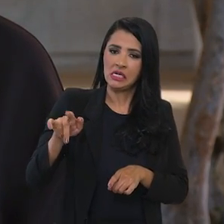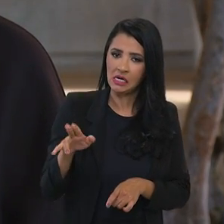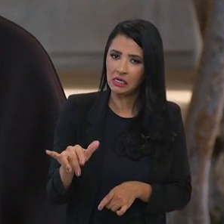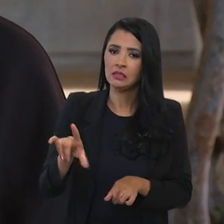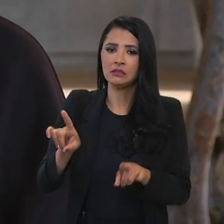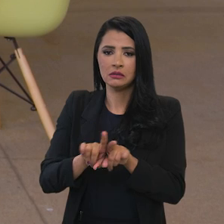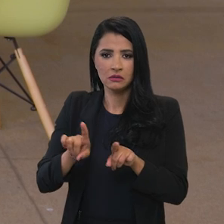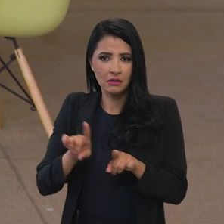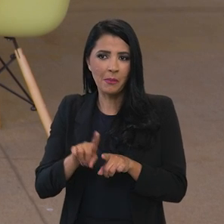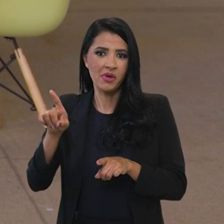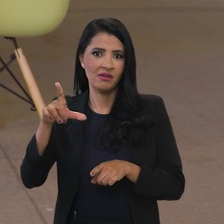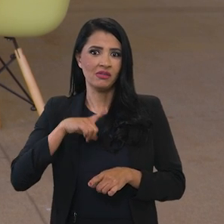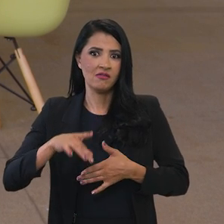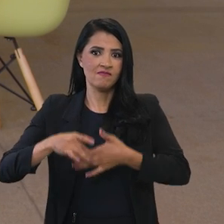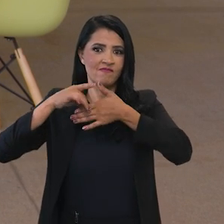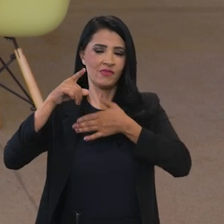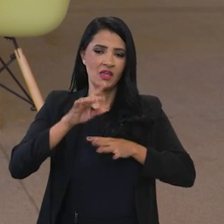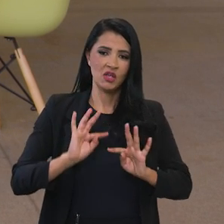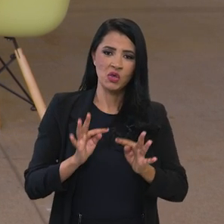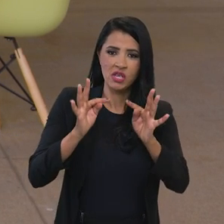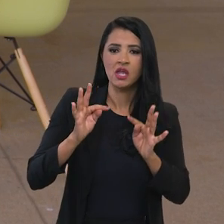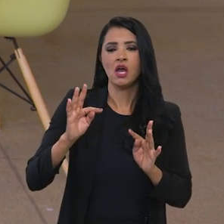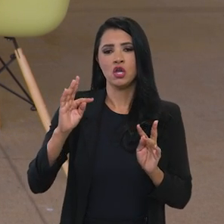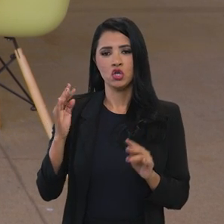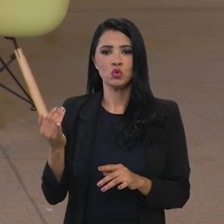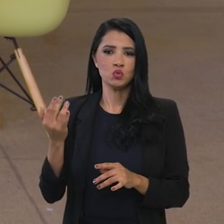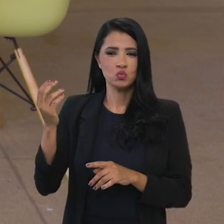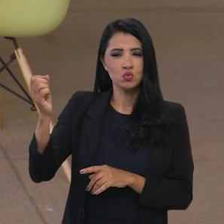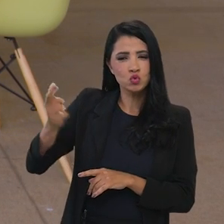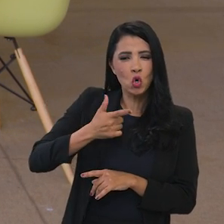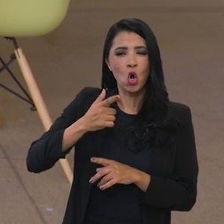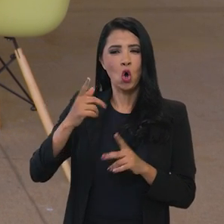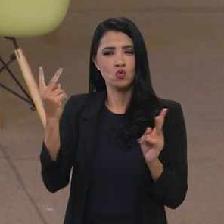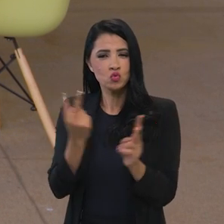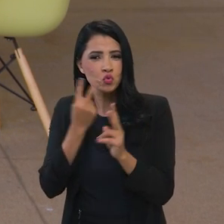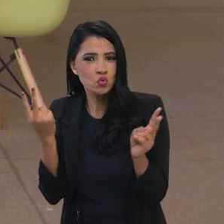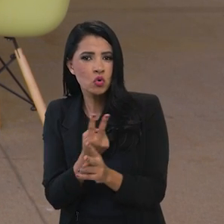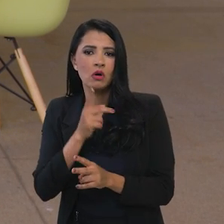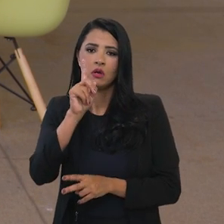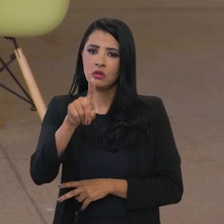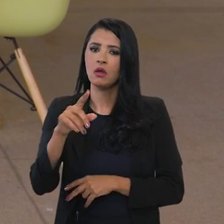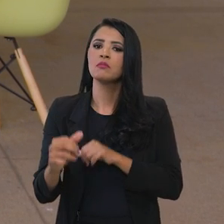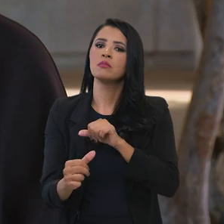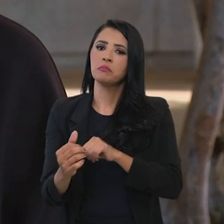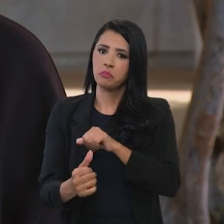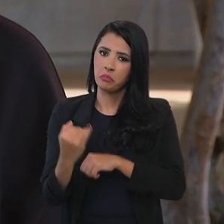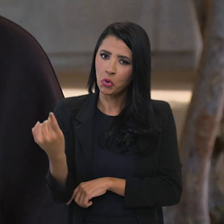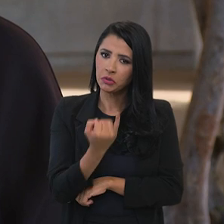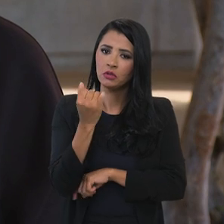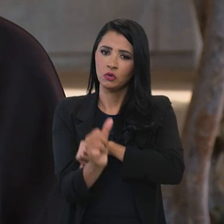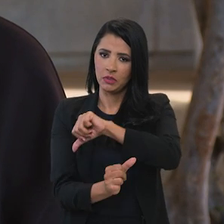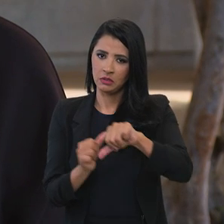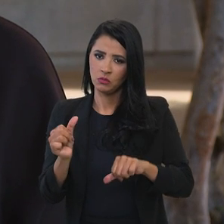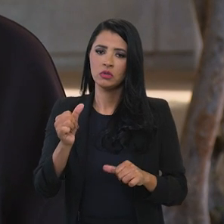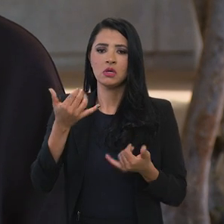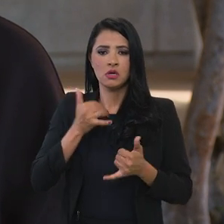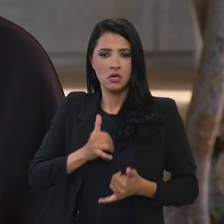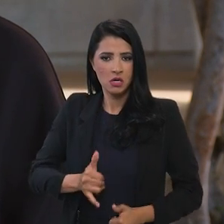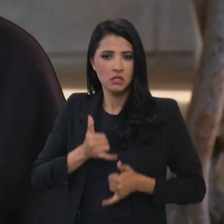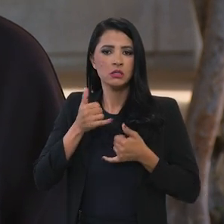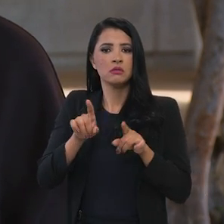tecnologia eólica e tecnologia solar tecnologias que vão ser necessárias para a transição energética a China está